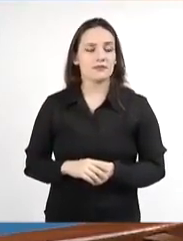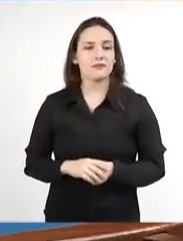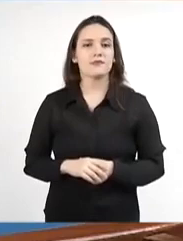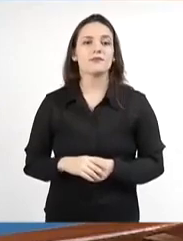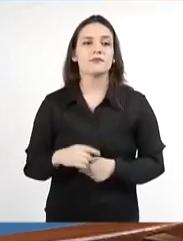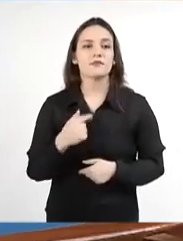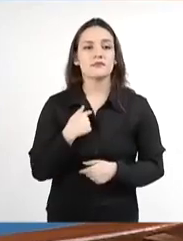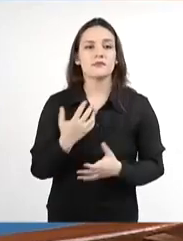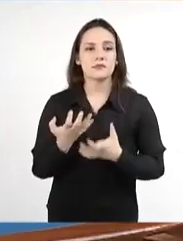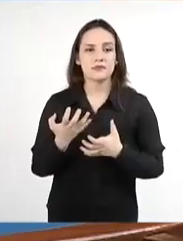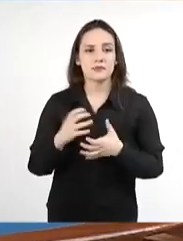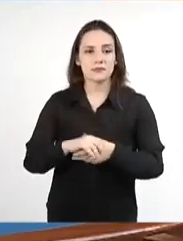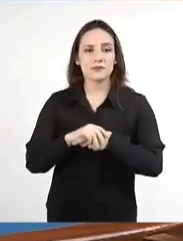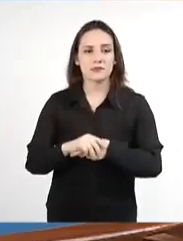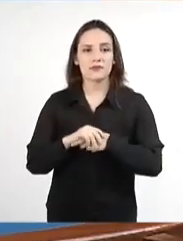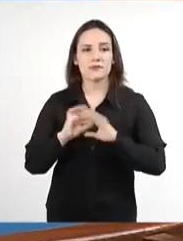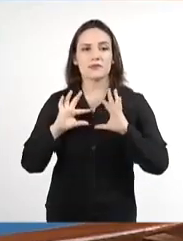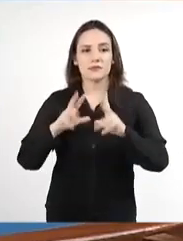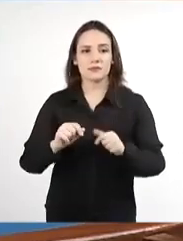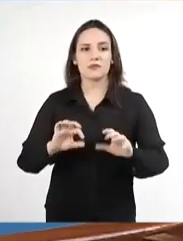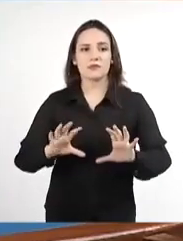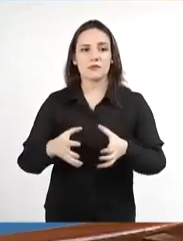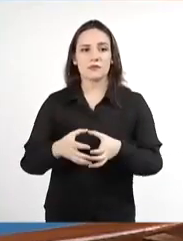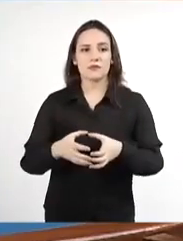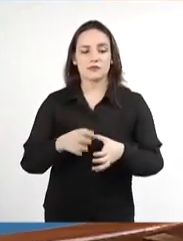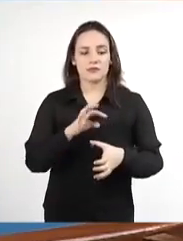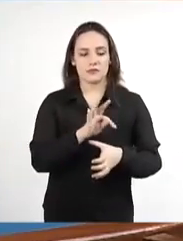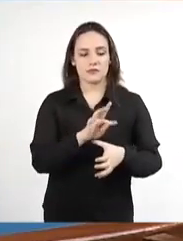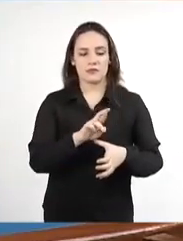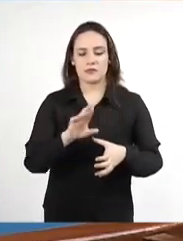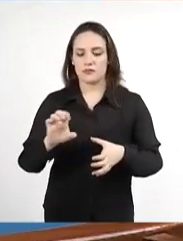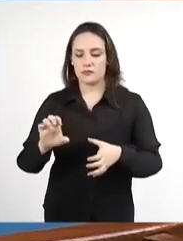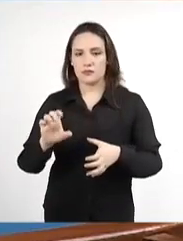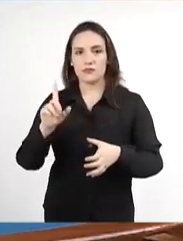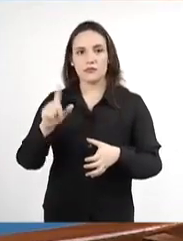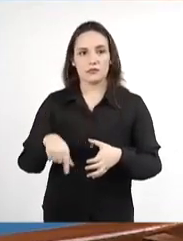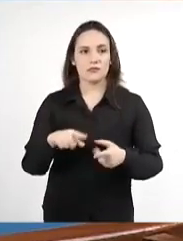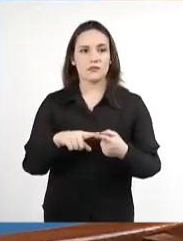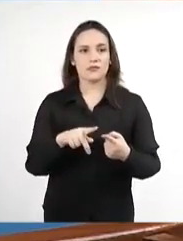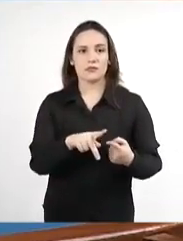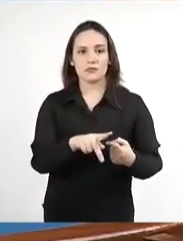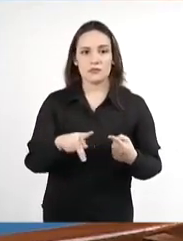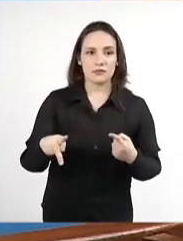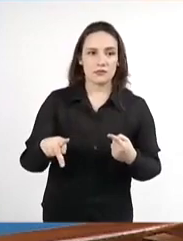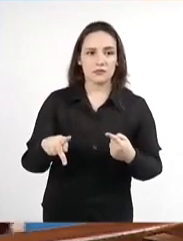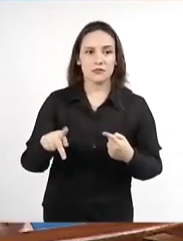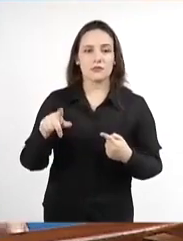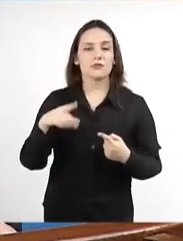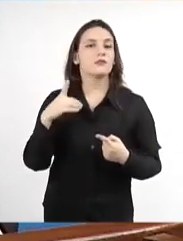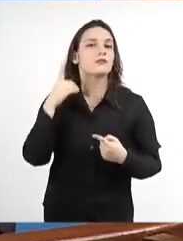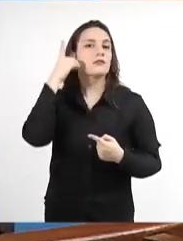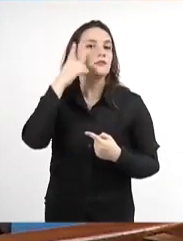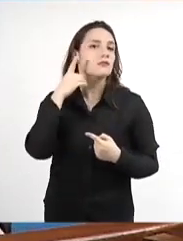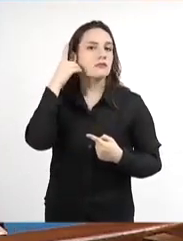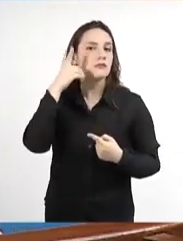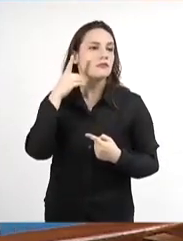toda a equipe do TRE do Mato Grosso do Sul, na pessoa do seu presidente, deputado